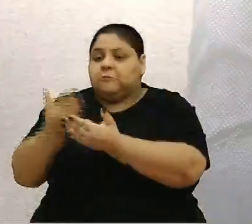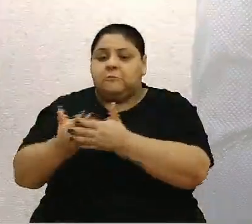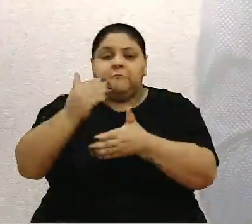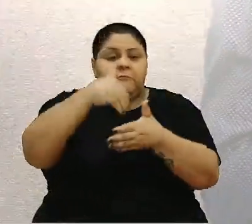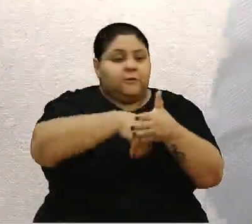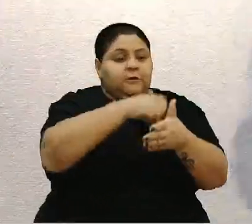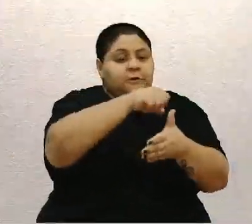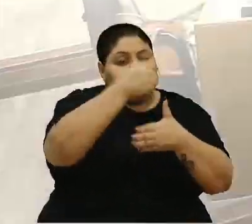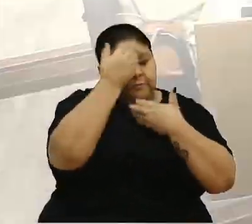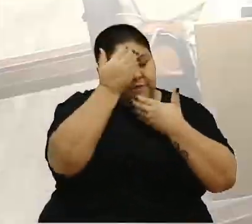presidente. Obrigado. Obrigado. Obrigado. Obrigado.